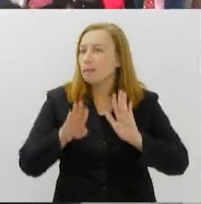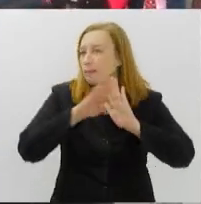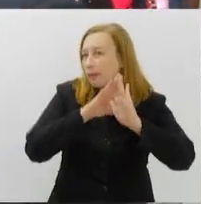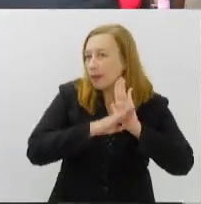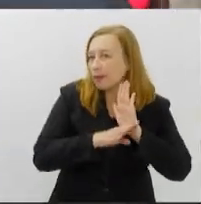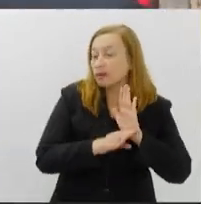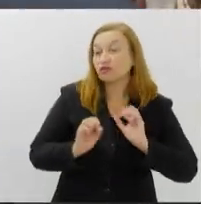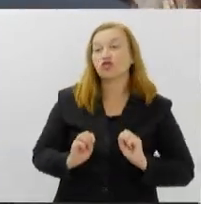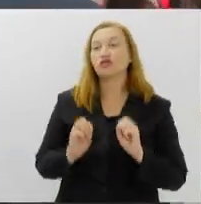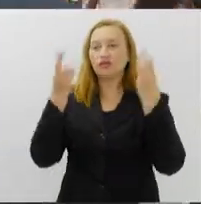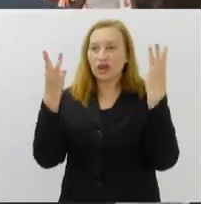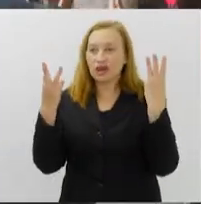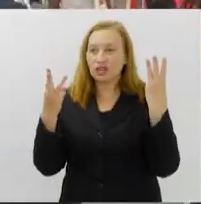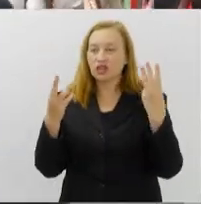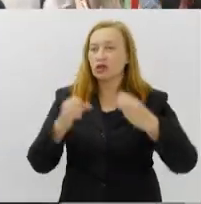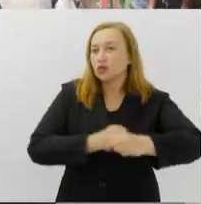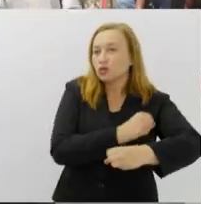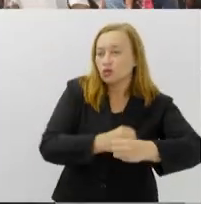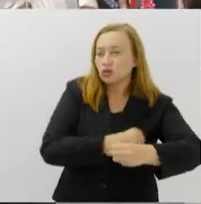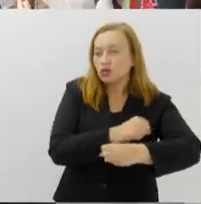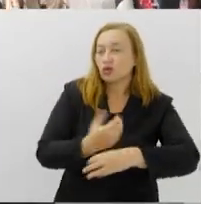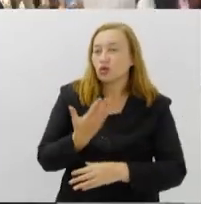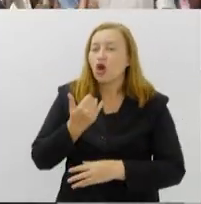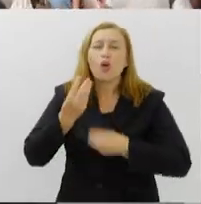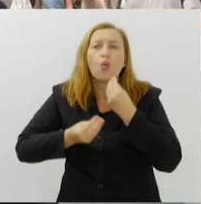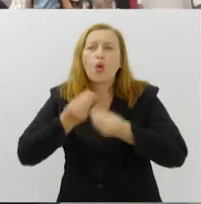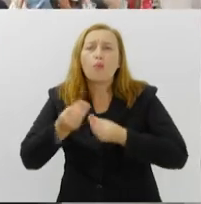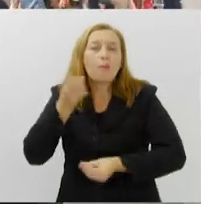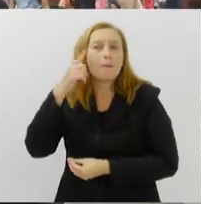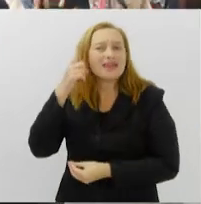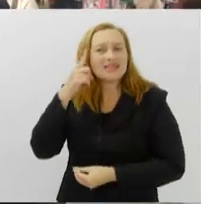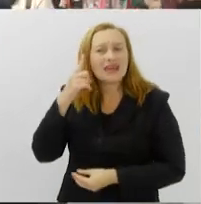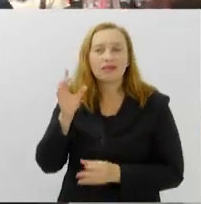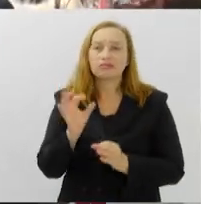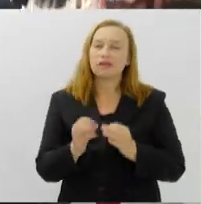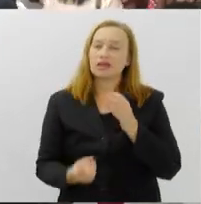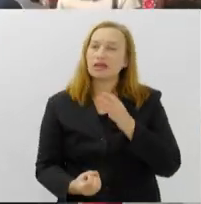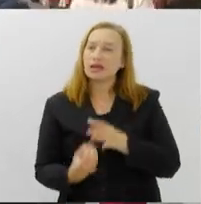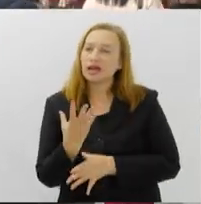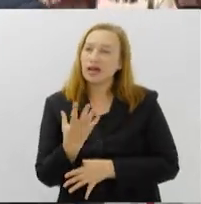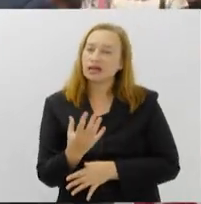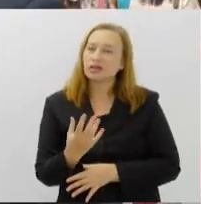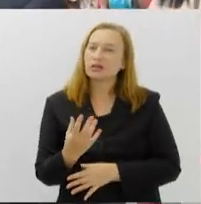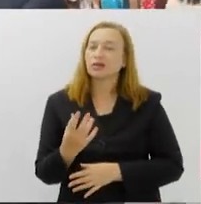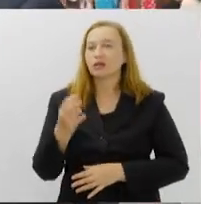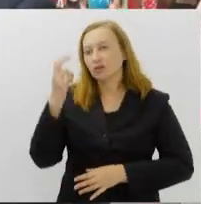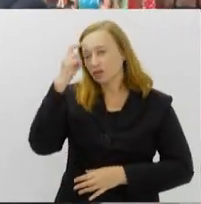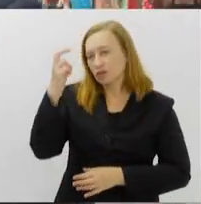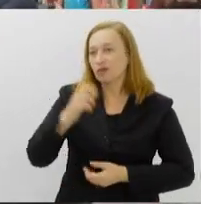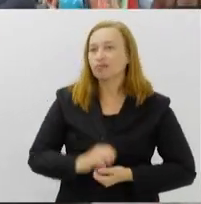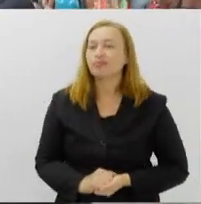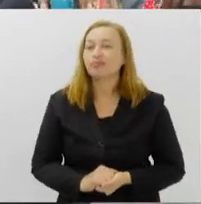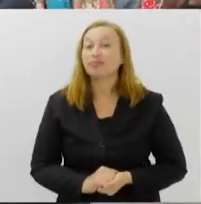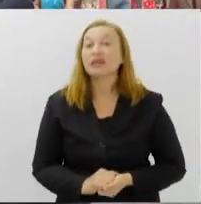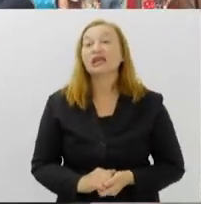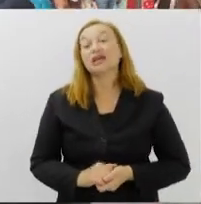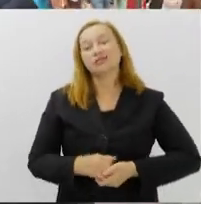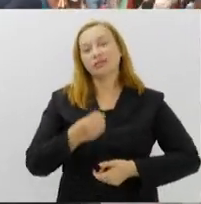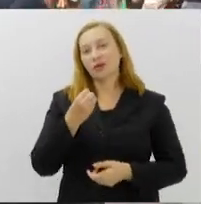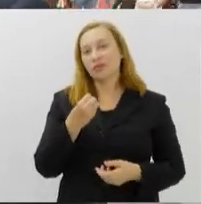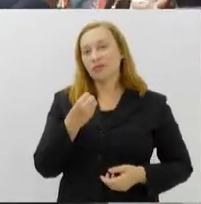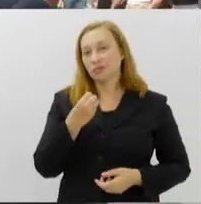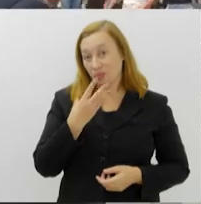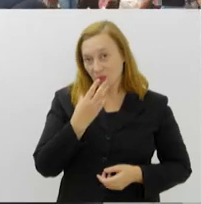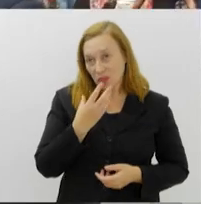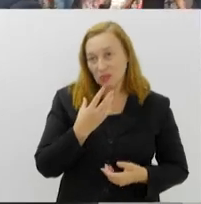eventos do polo gastronômico, como isso é pensado, como é realizado, essa questão da promoção cultural? Olha, essa é uma parte muito boa,